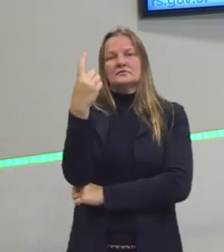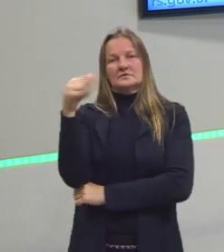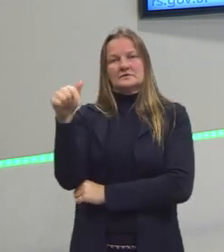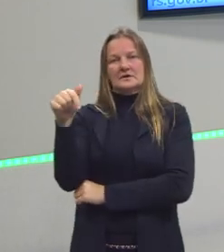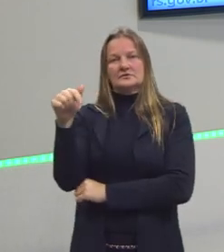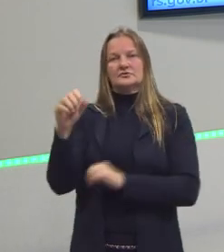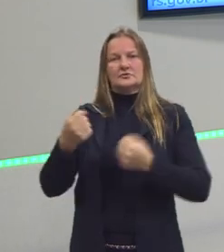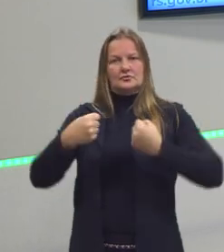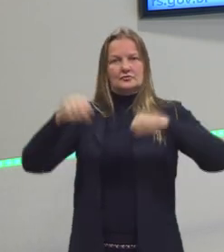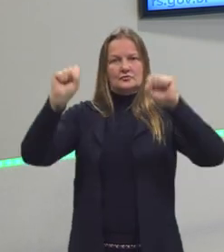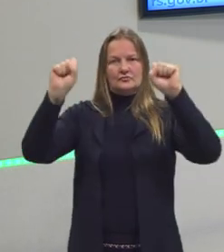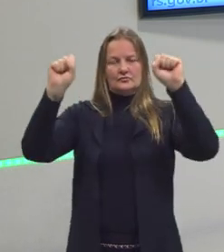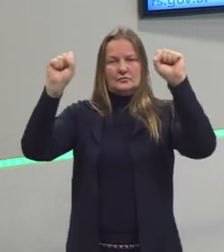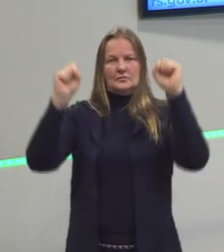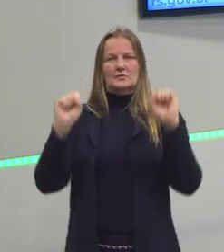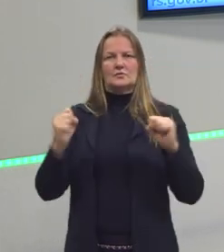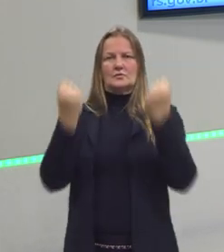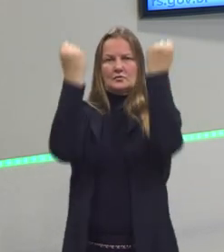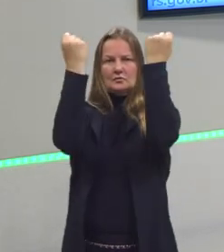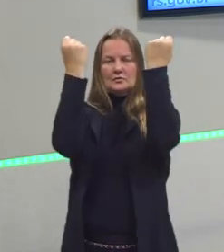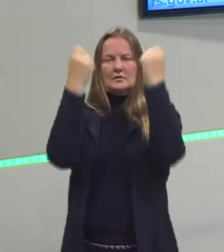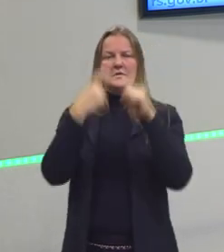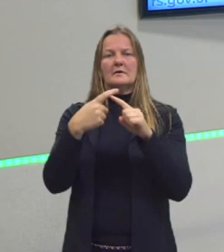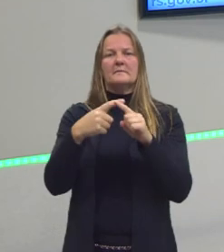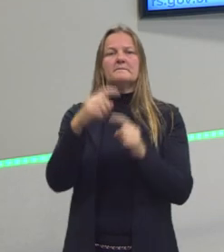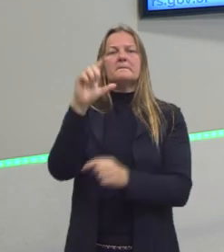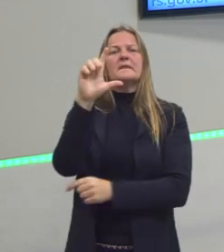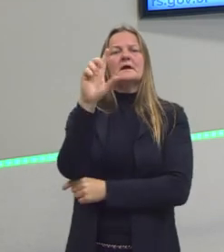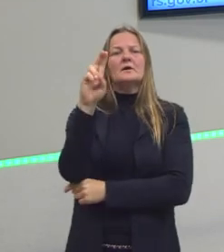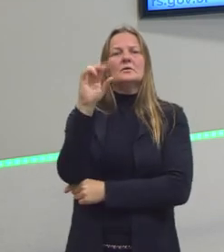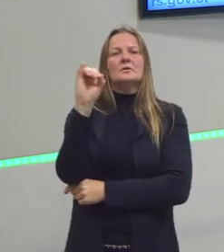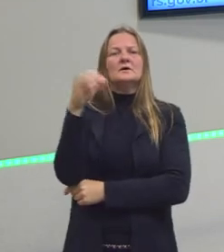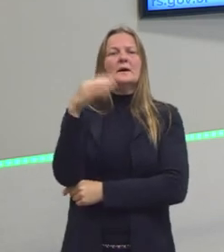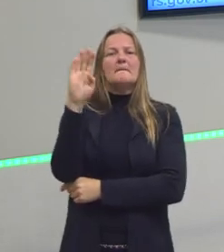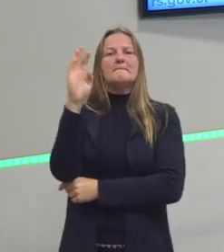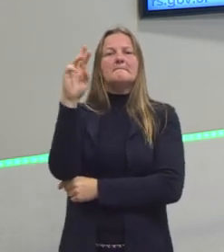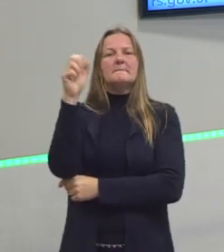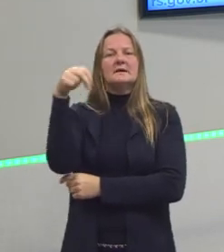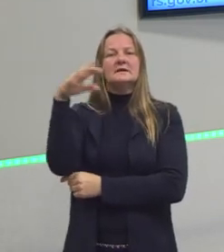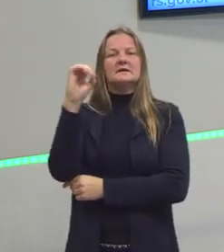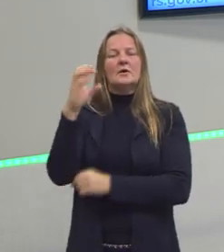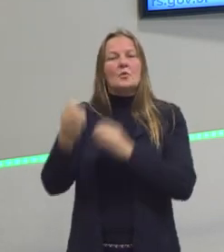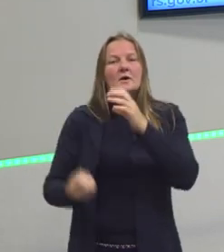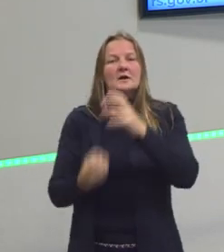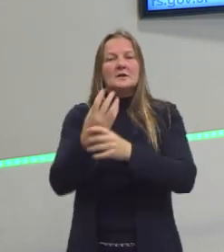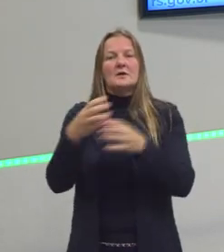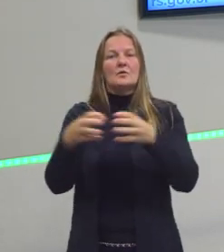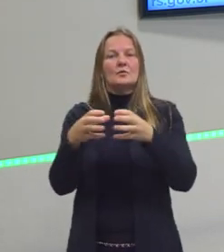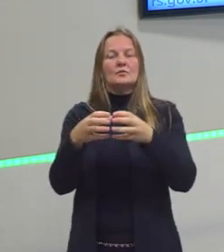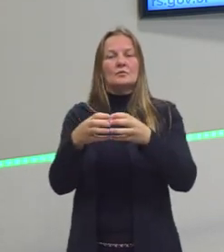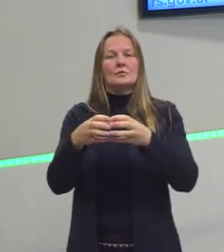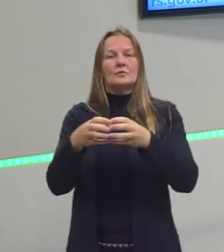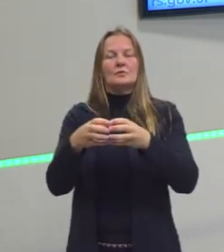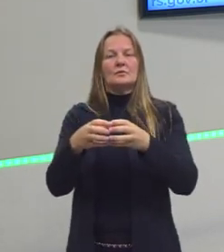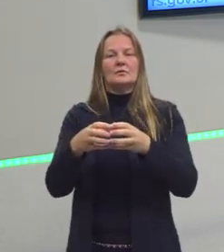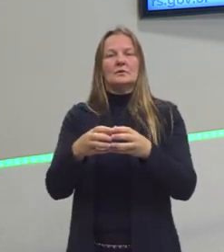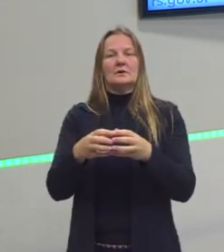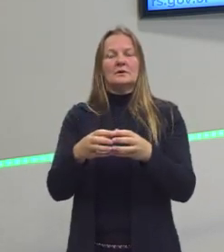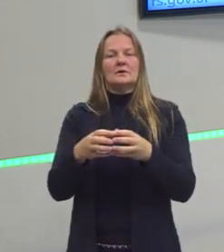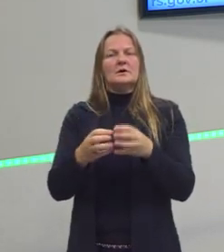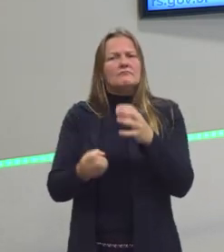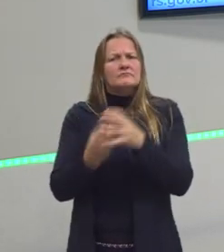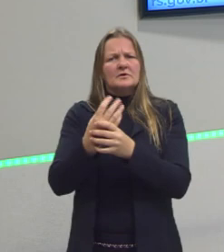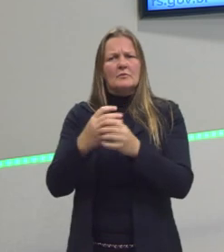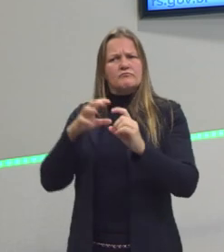os jesuítas, Inácio de Loyola Brandão, cria a Companhia de Jesus com uma forma de contrapor a